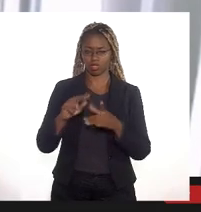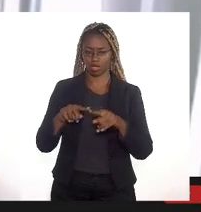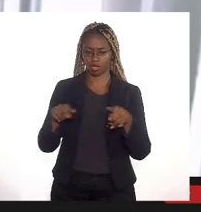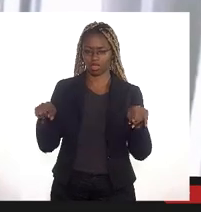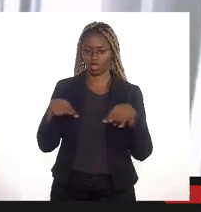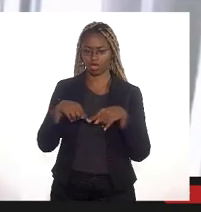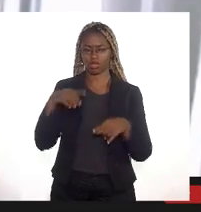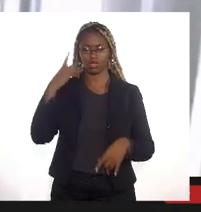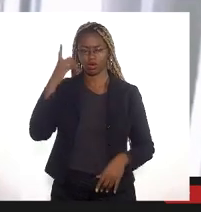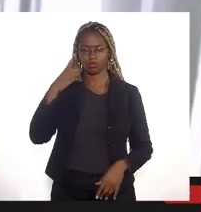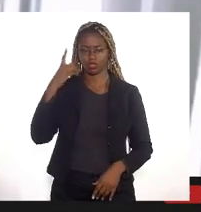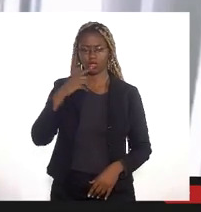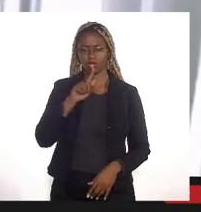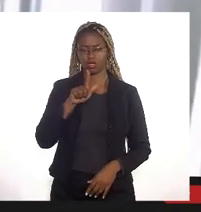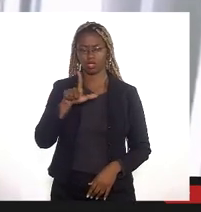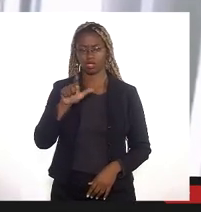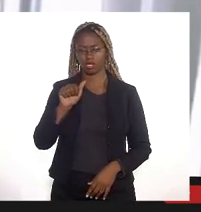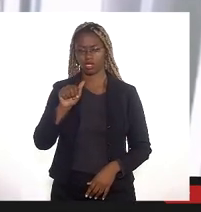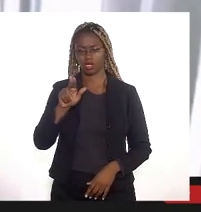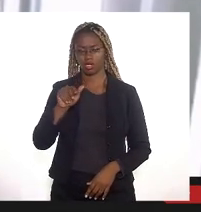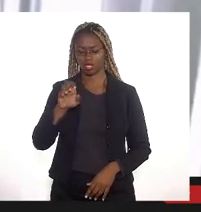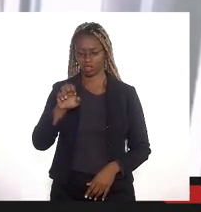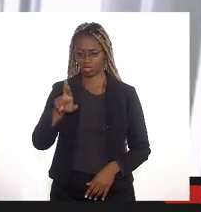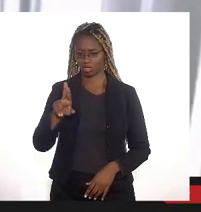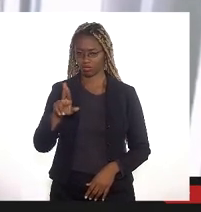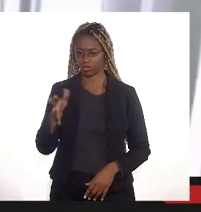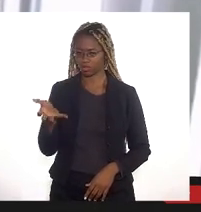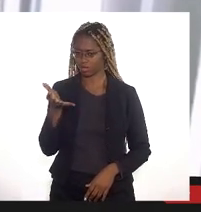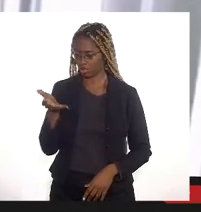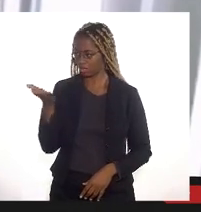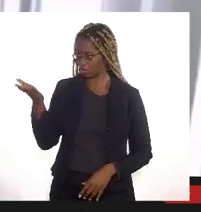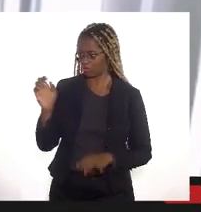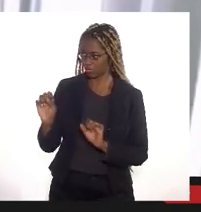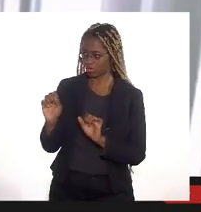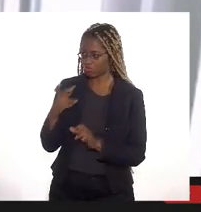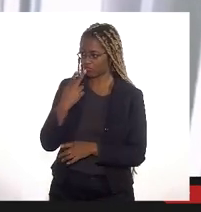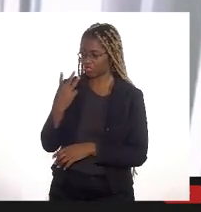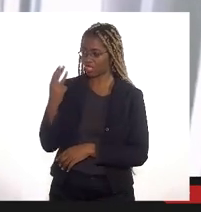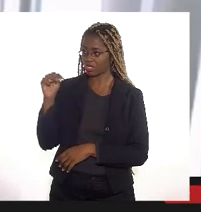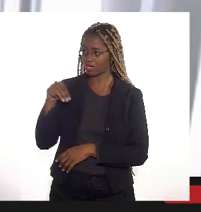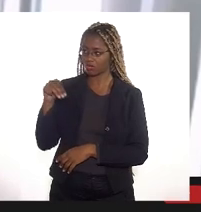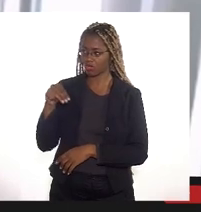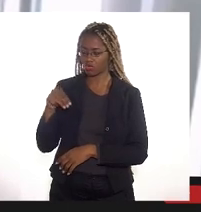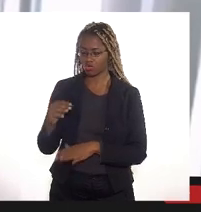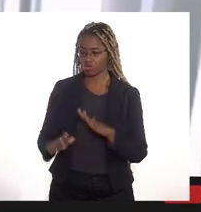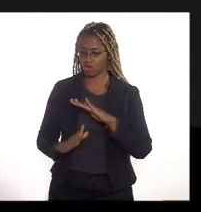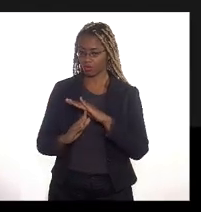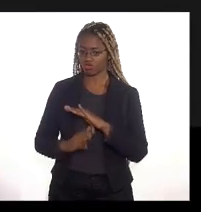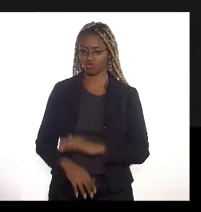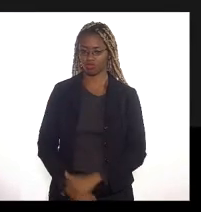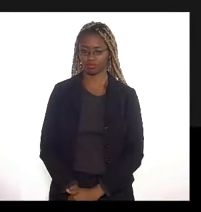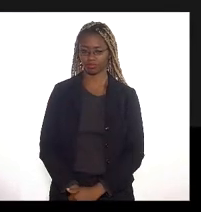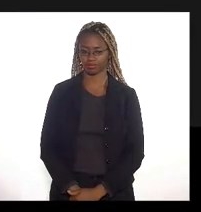do deputado federal Glauber Braga Edson por favor você tem a palavra por três minutos quatro minutos por favor